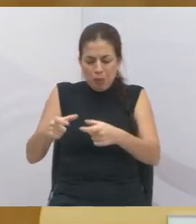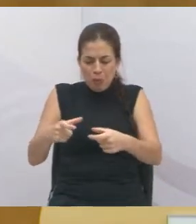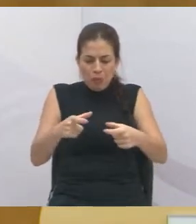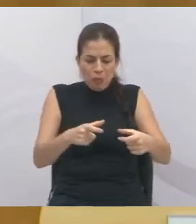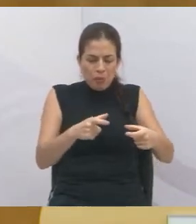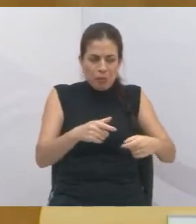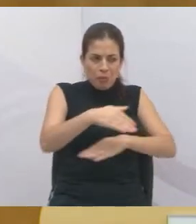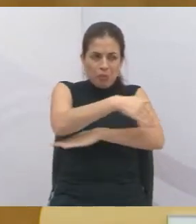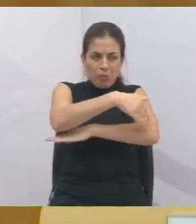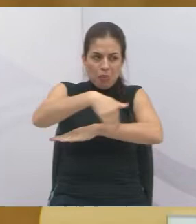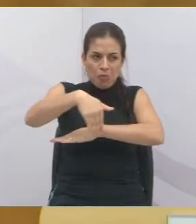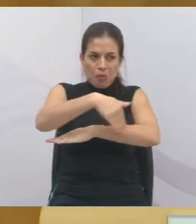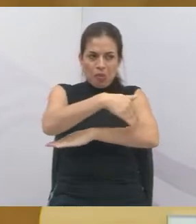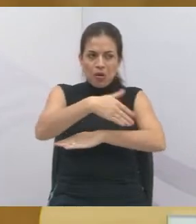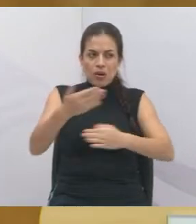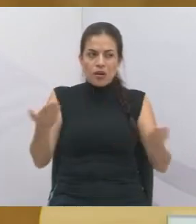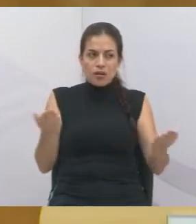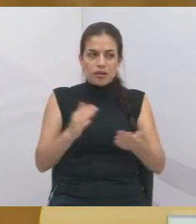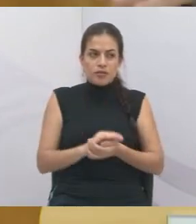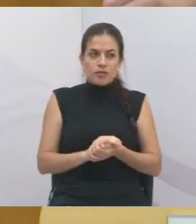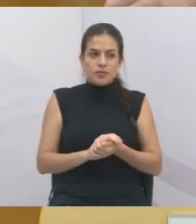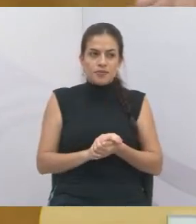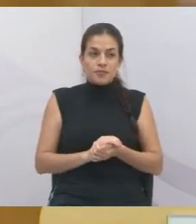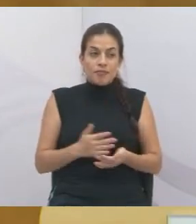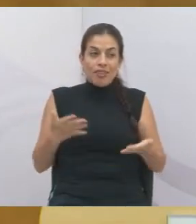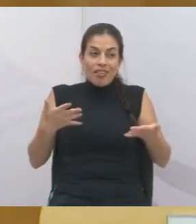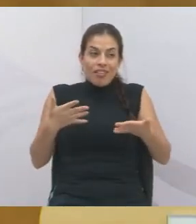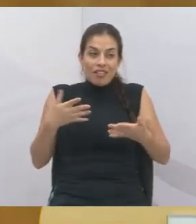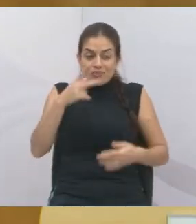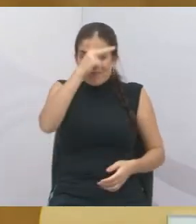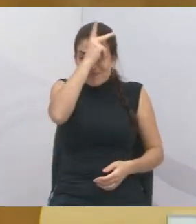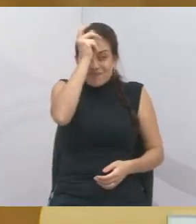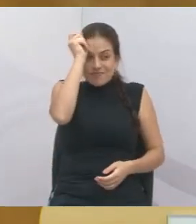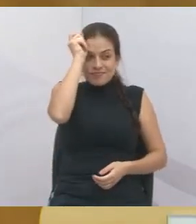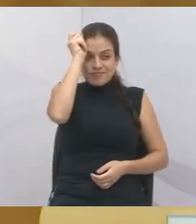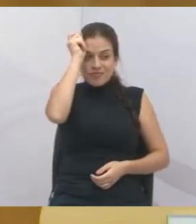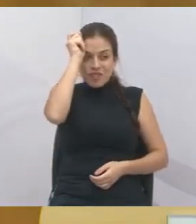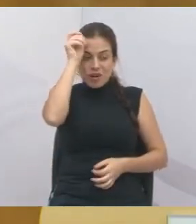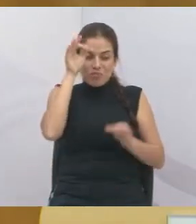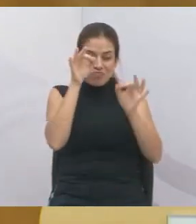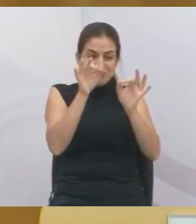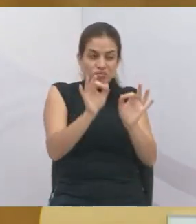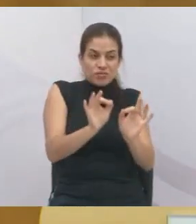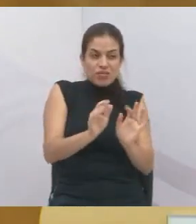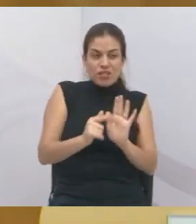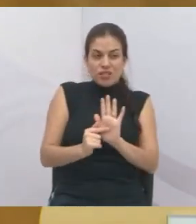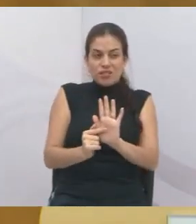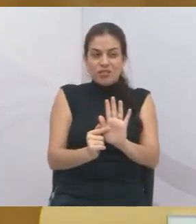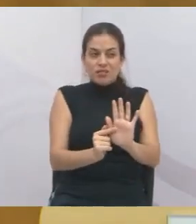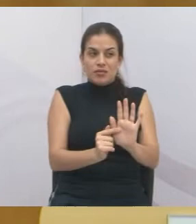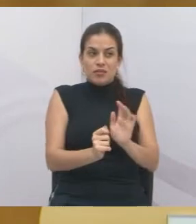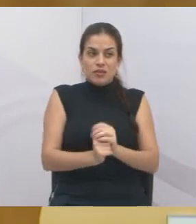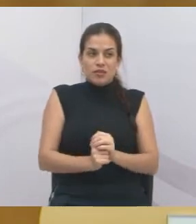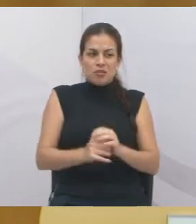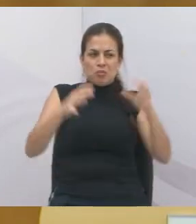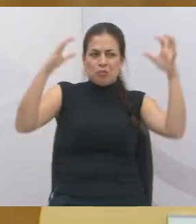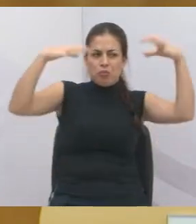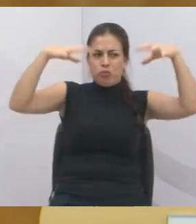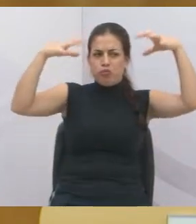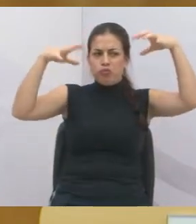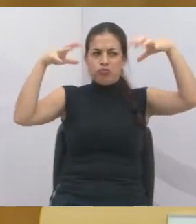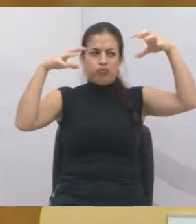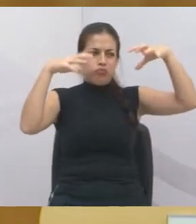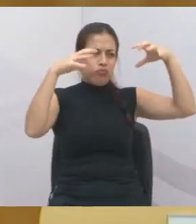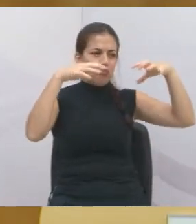E agora o prefeito justifica aqui que teve algumas chuvas por um